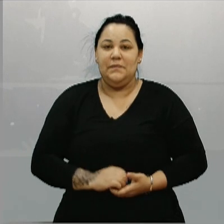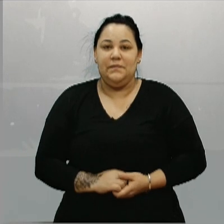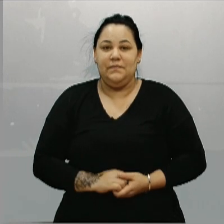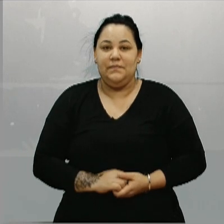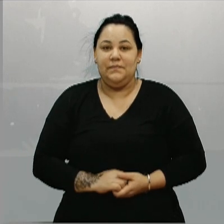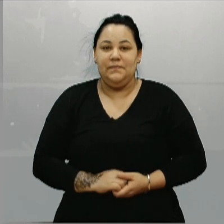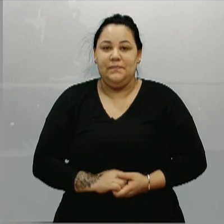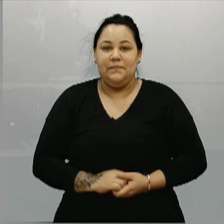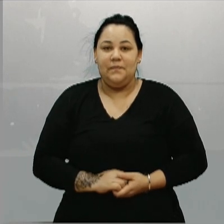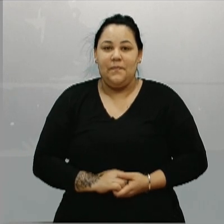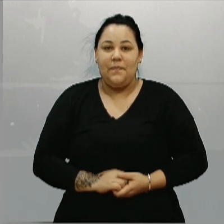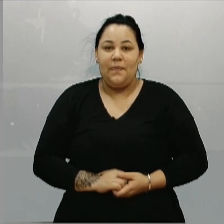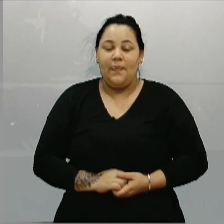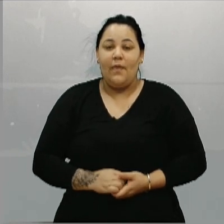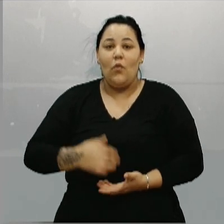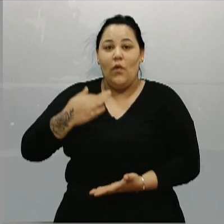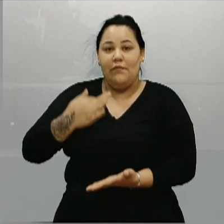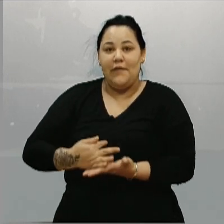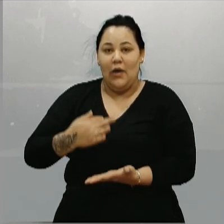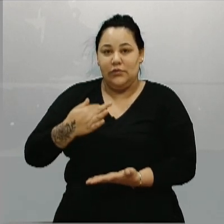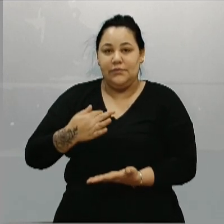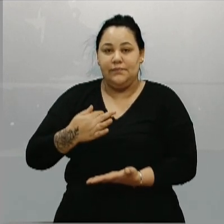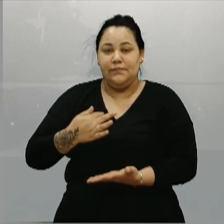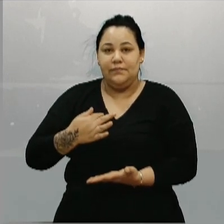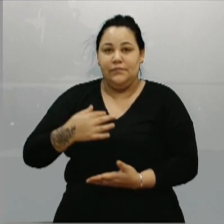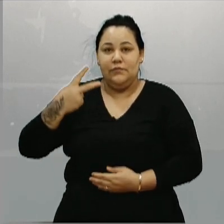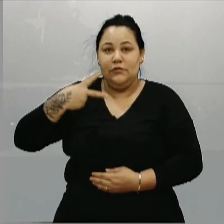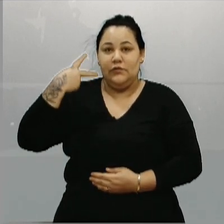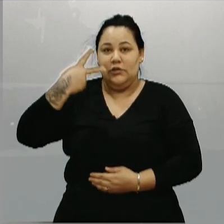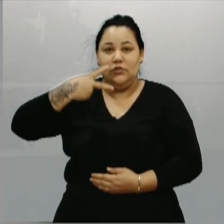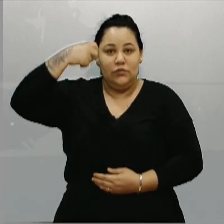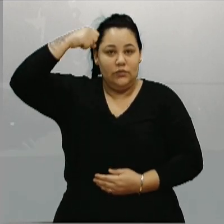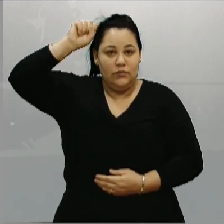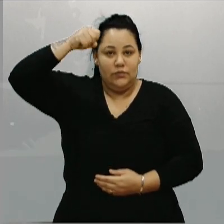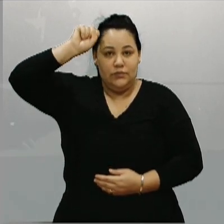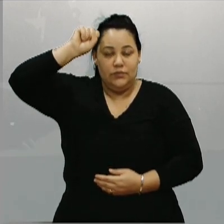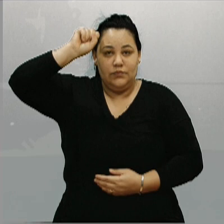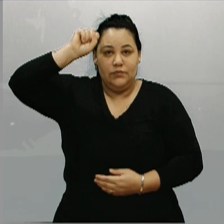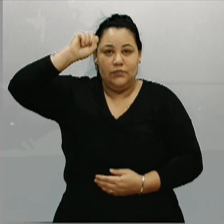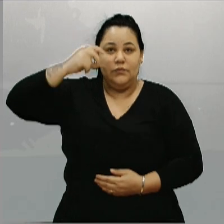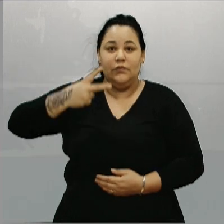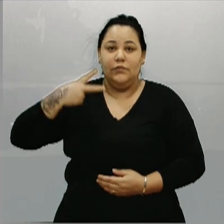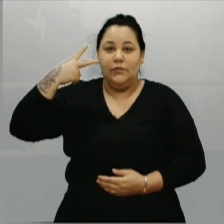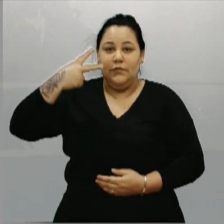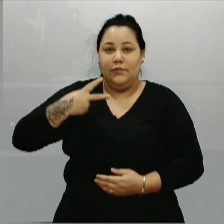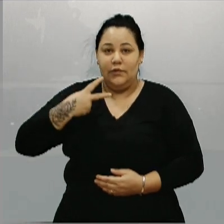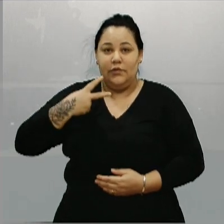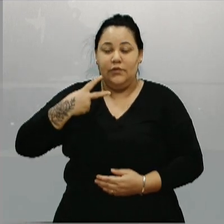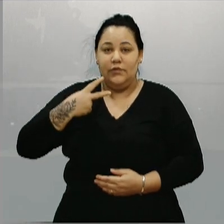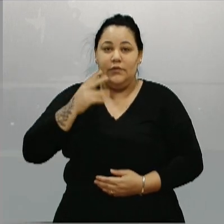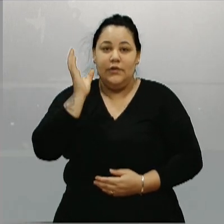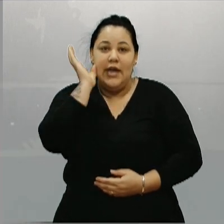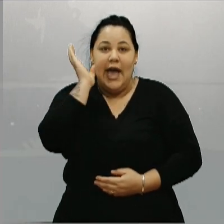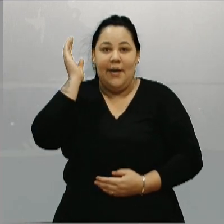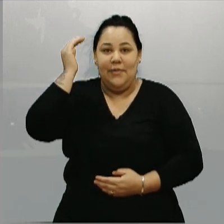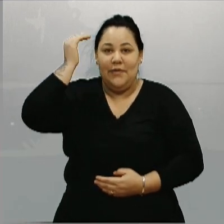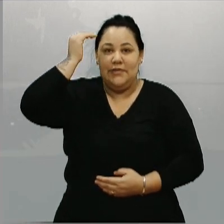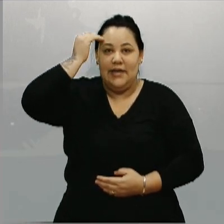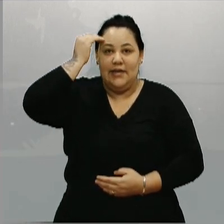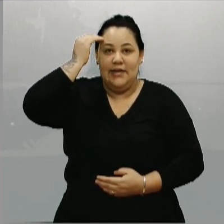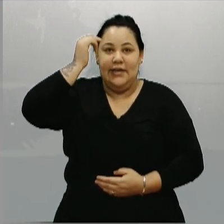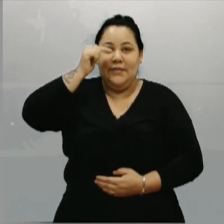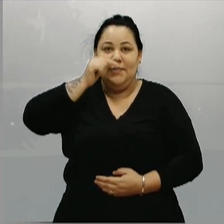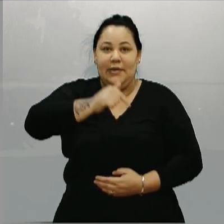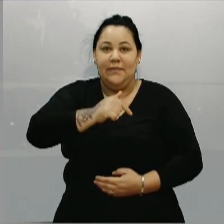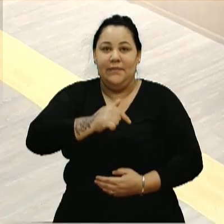vereadores, com ausência do vereador Clóvis Xuxa, do vereador Felipe Gremelmaier, e do vereador